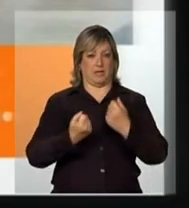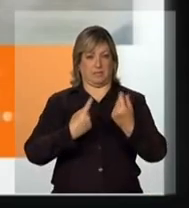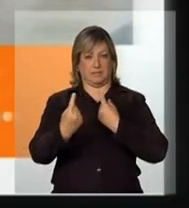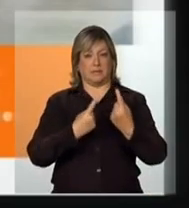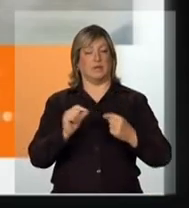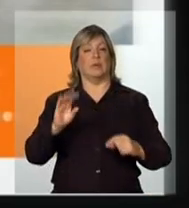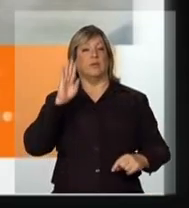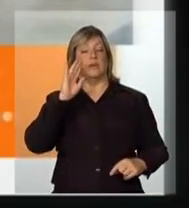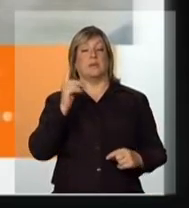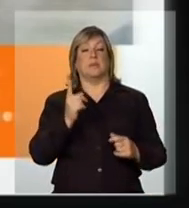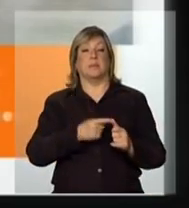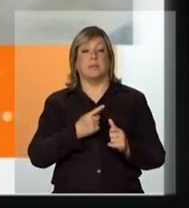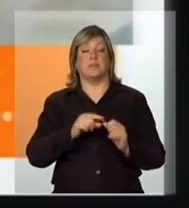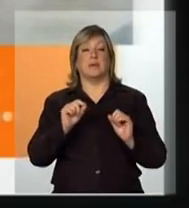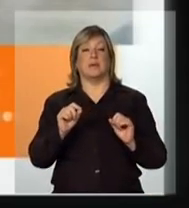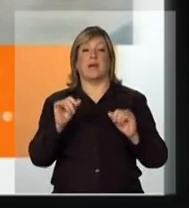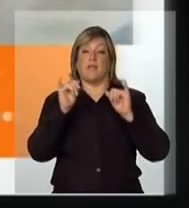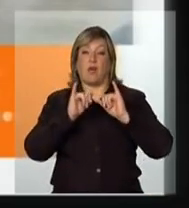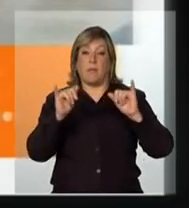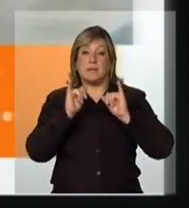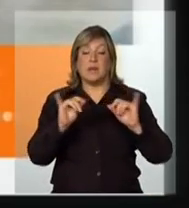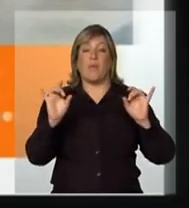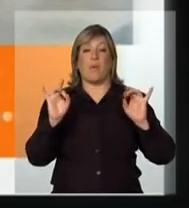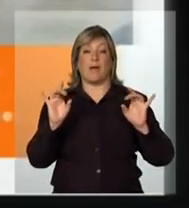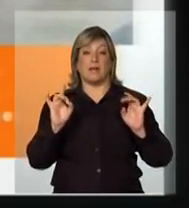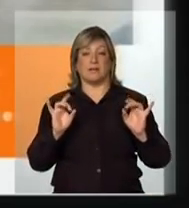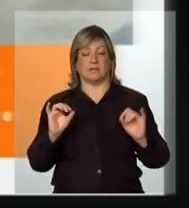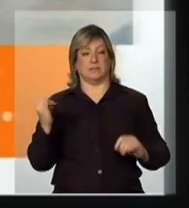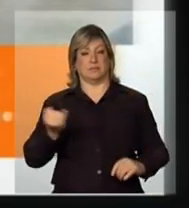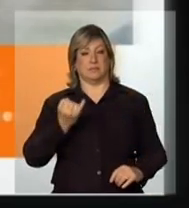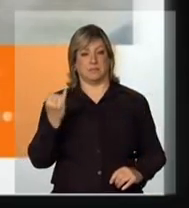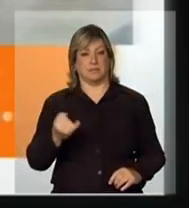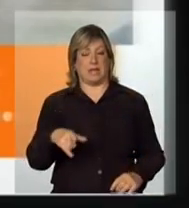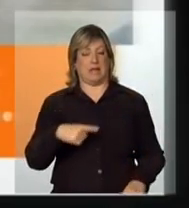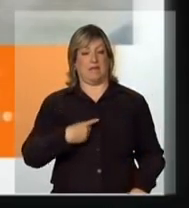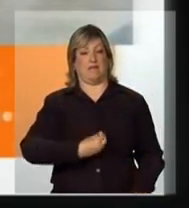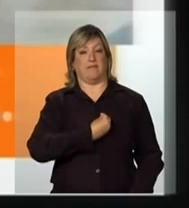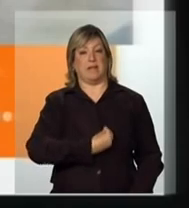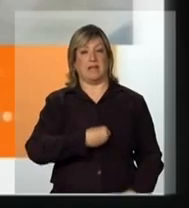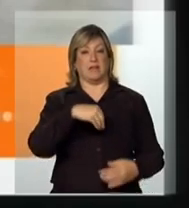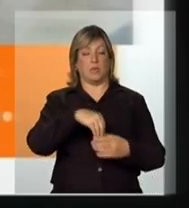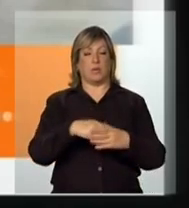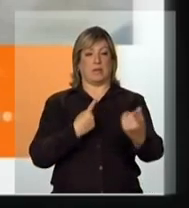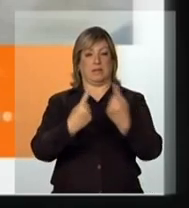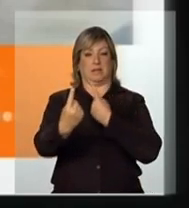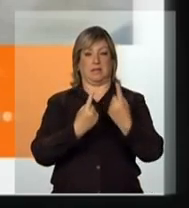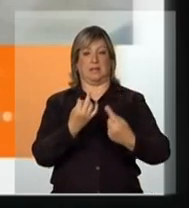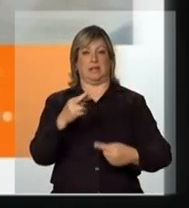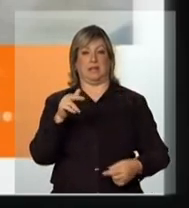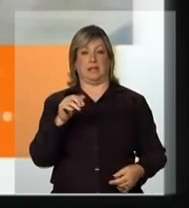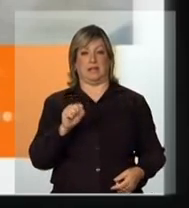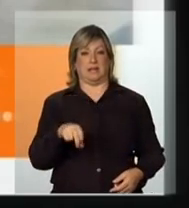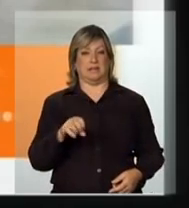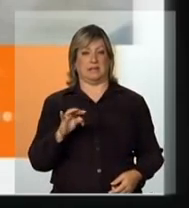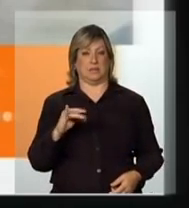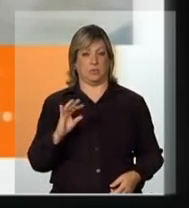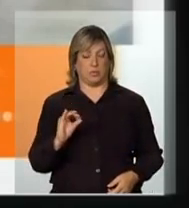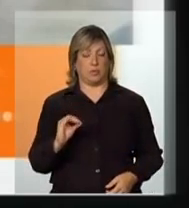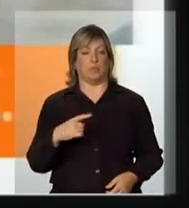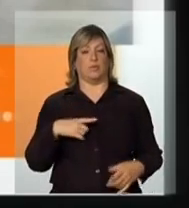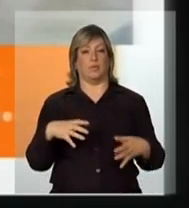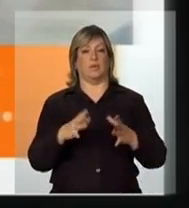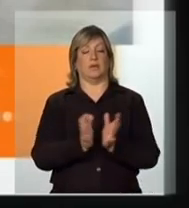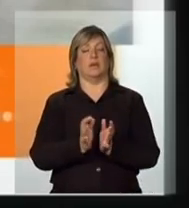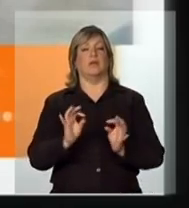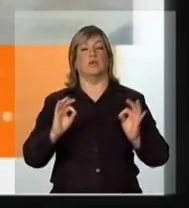qualificação do sistema de informações. A primeira ação do projeto Vida no Trânsito é reunir num fórum, num mecanismo permanente,